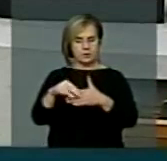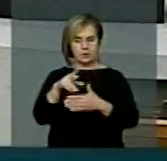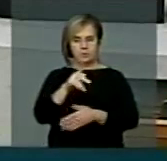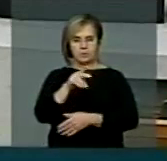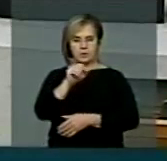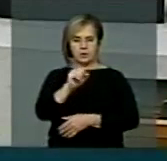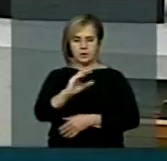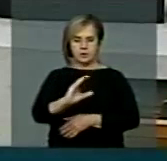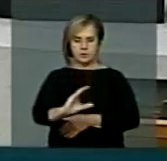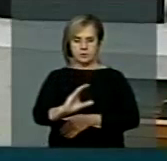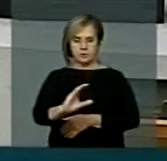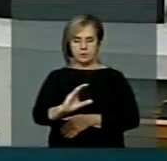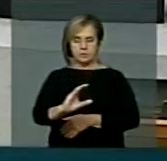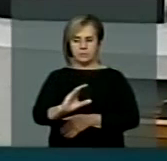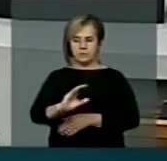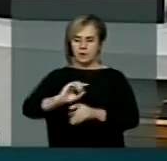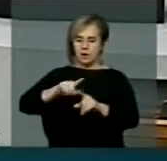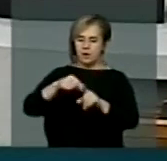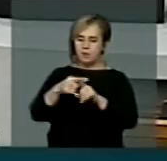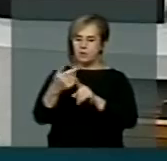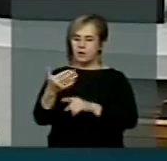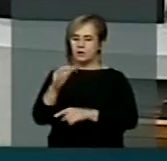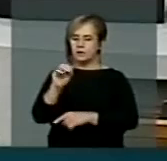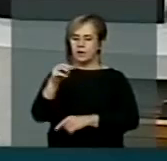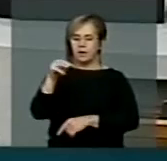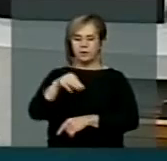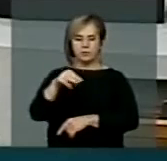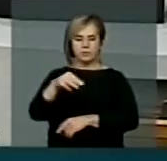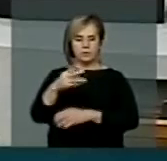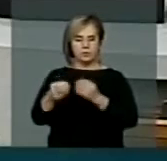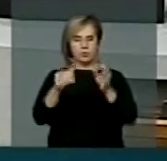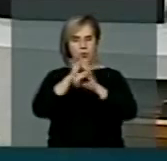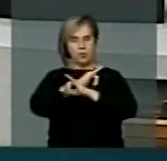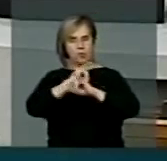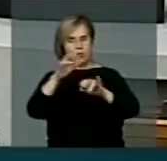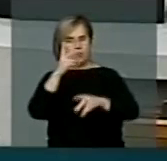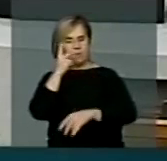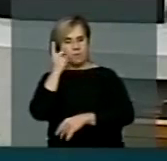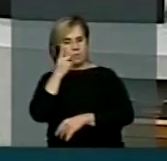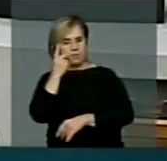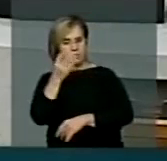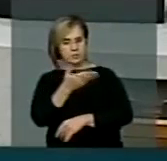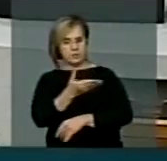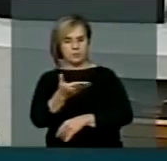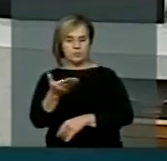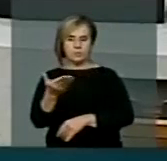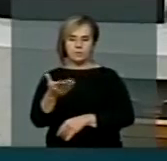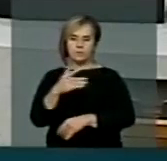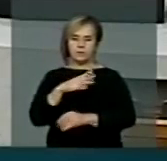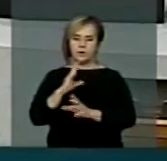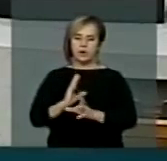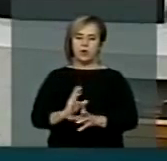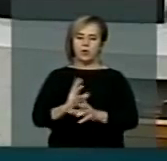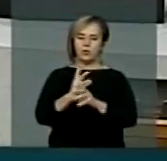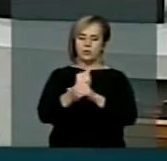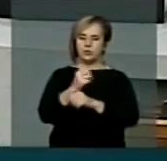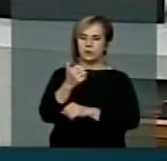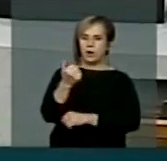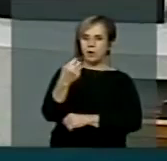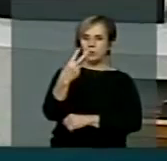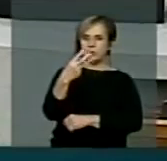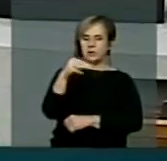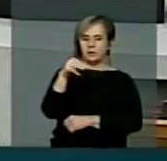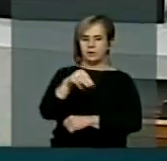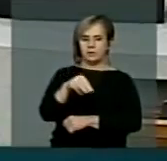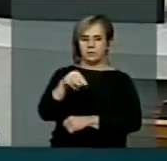PSC e dez minutos como comunicações parlamentares. O senhor tem, portanto, treze minutos.